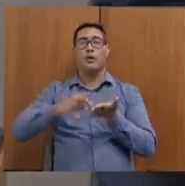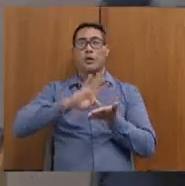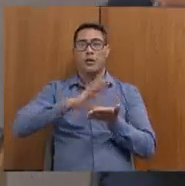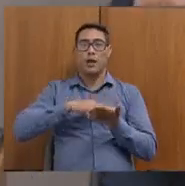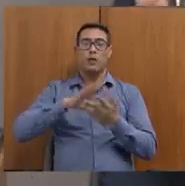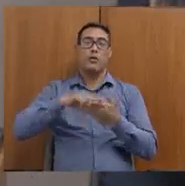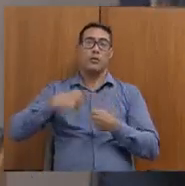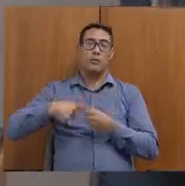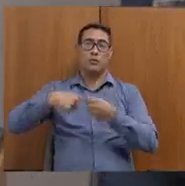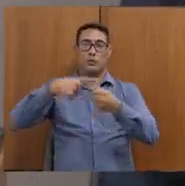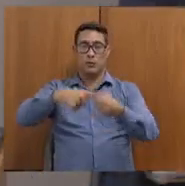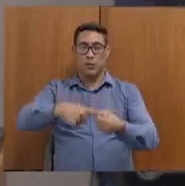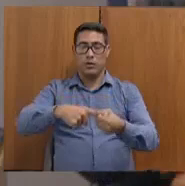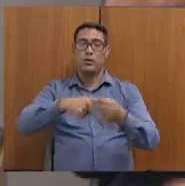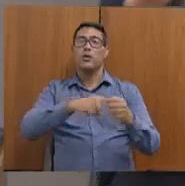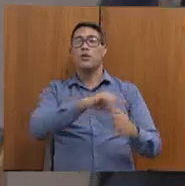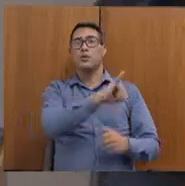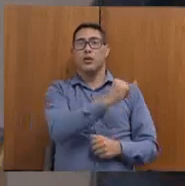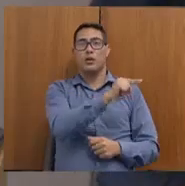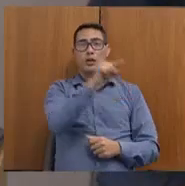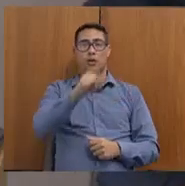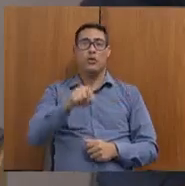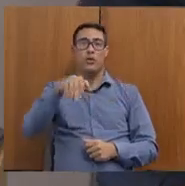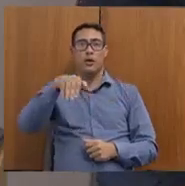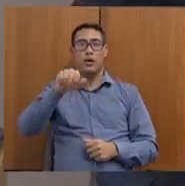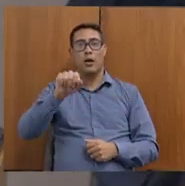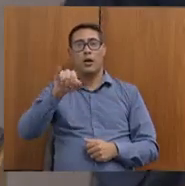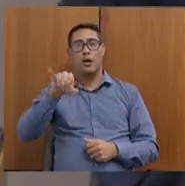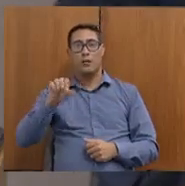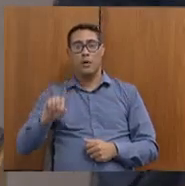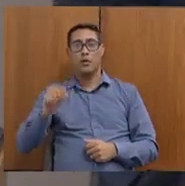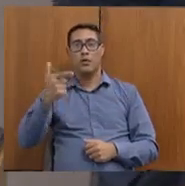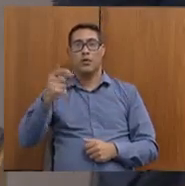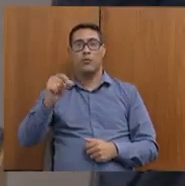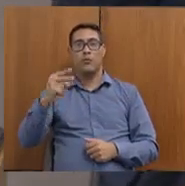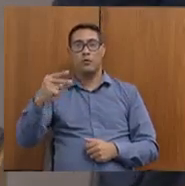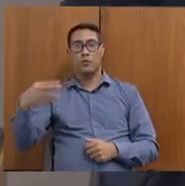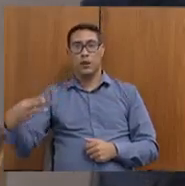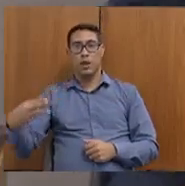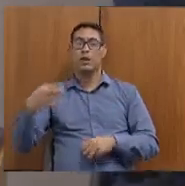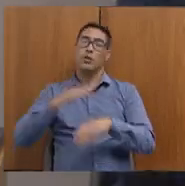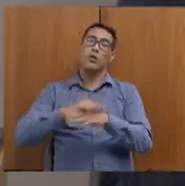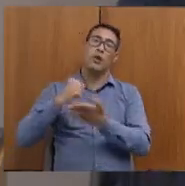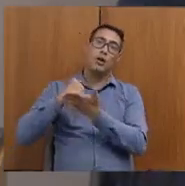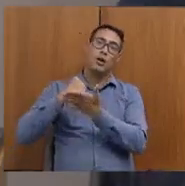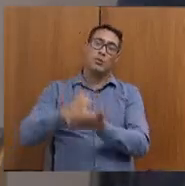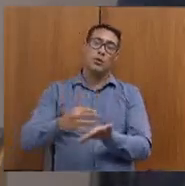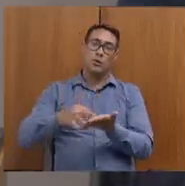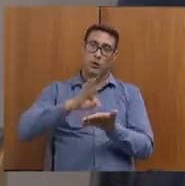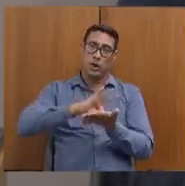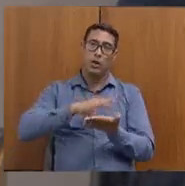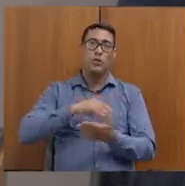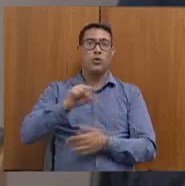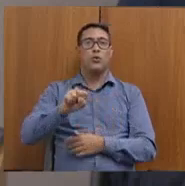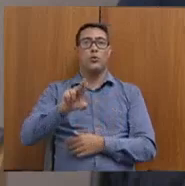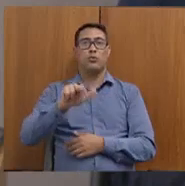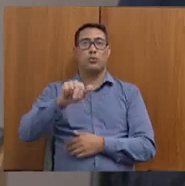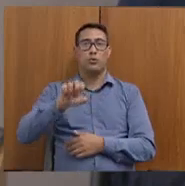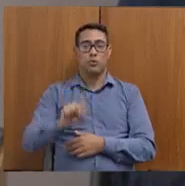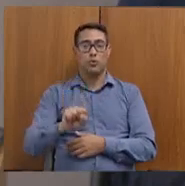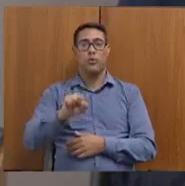de janeiro a maio de 2023, as ações de capacitação e apoio técnico do SUAS alcançaram 12